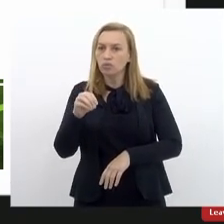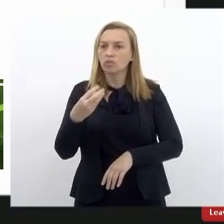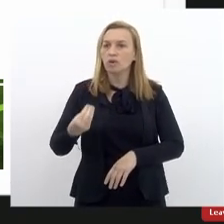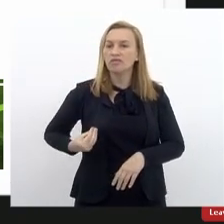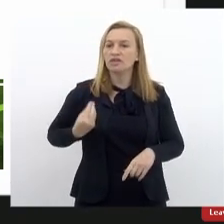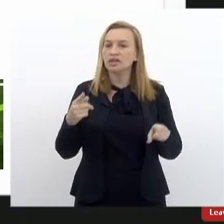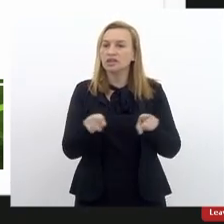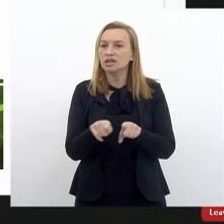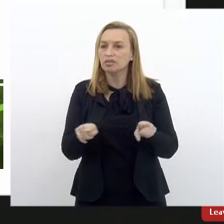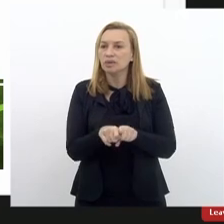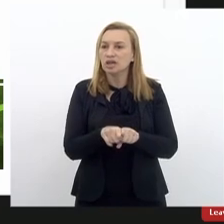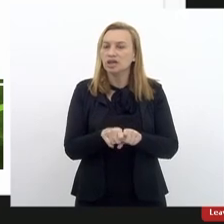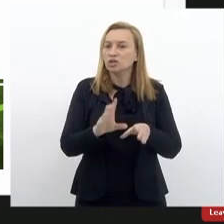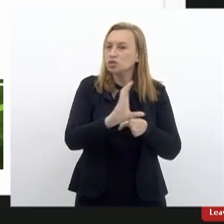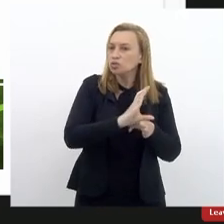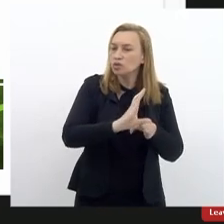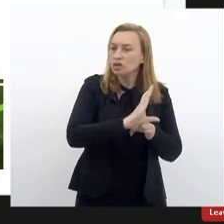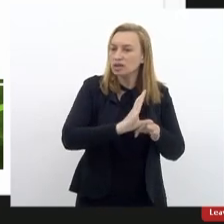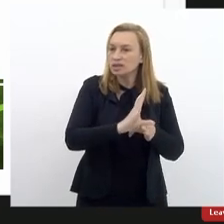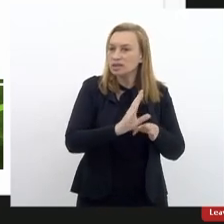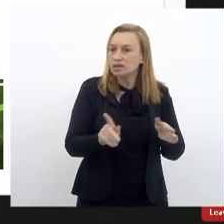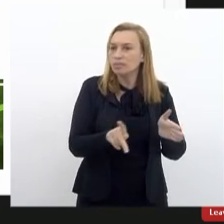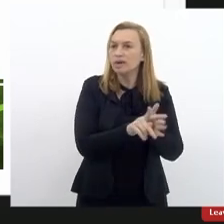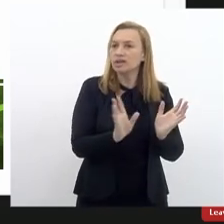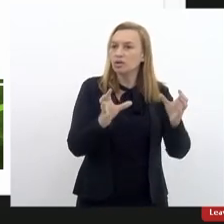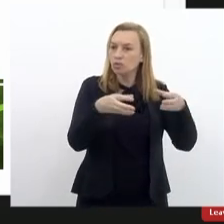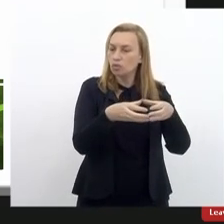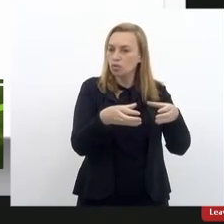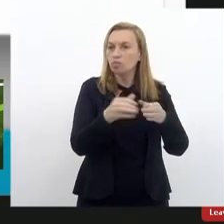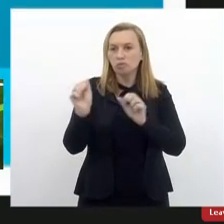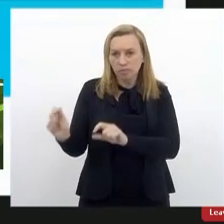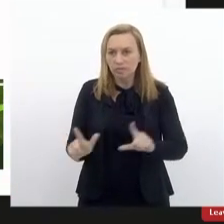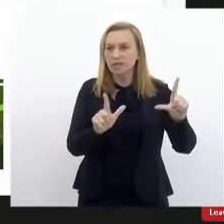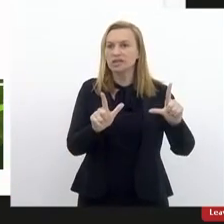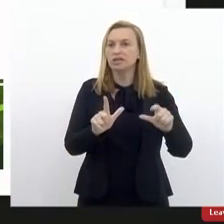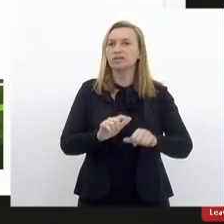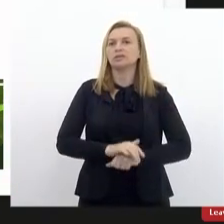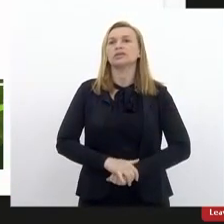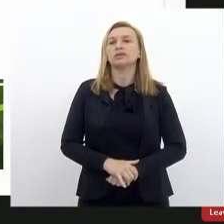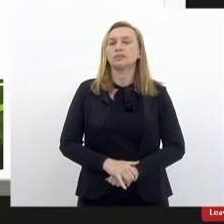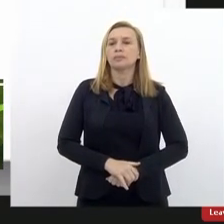conselheiros que compõem a comissão. Pode passar, gentileza.